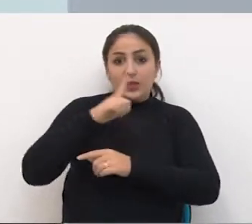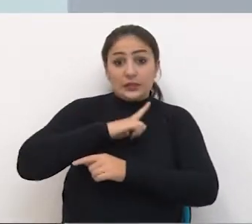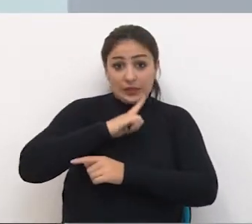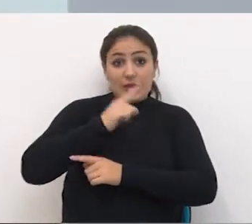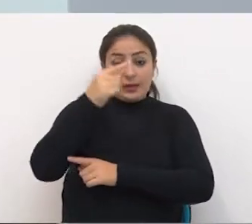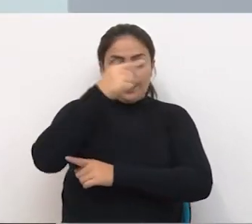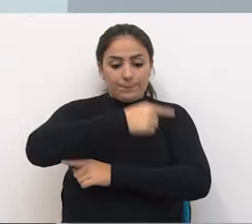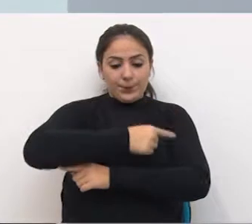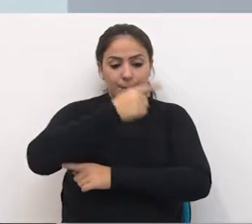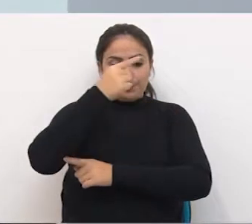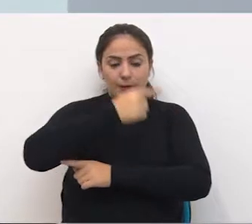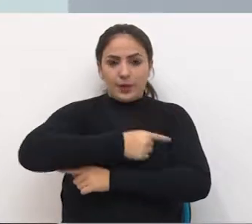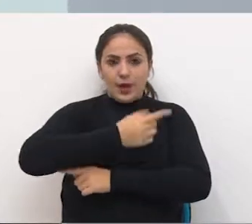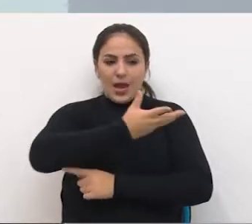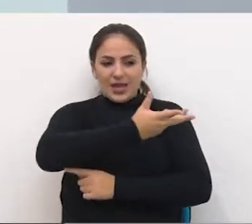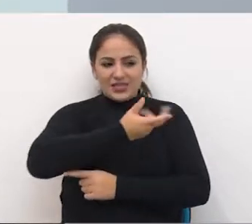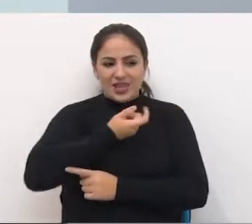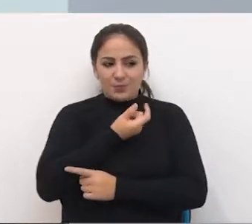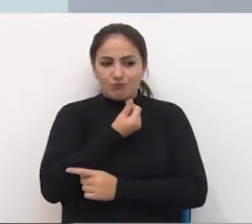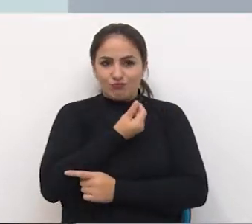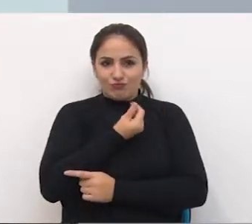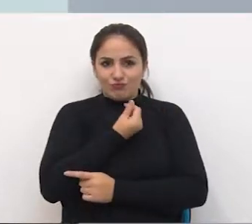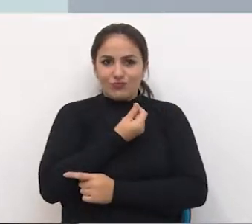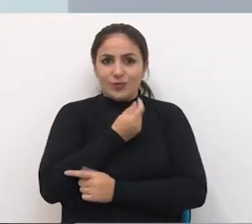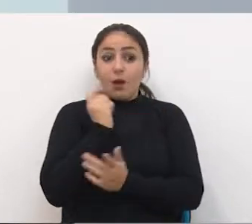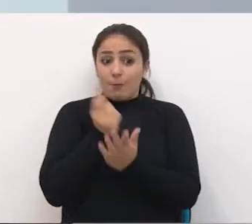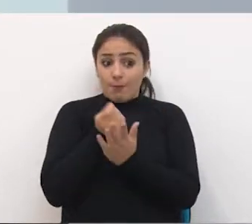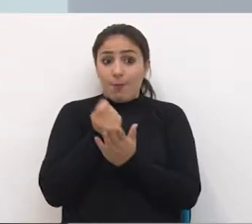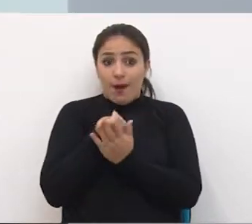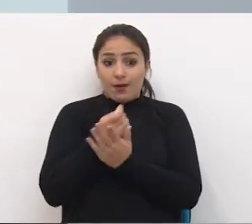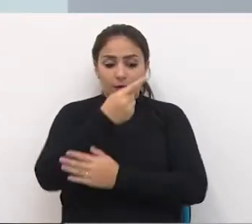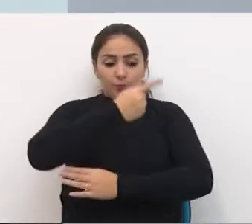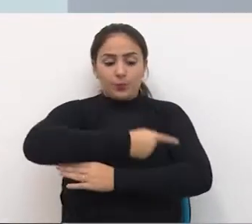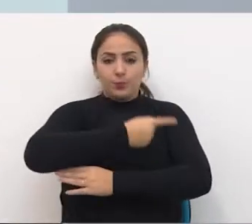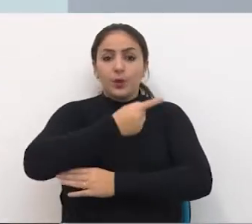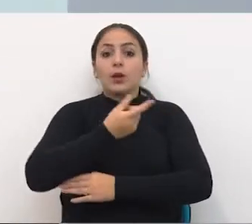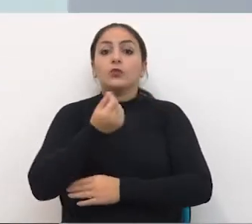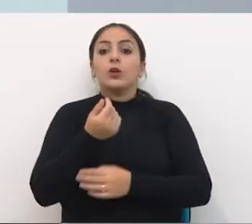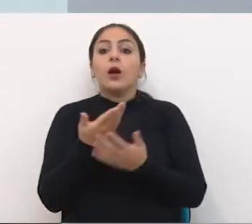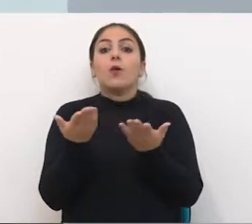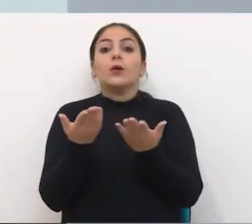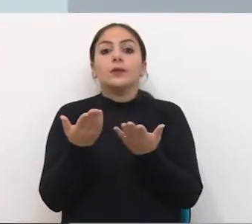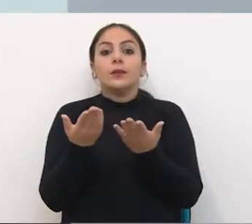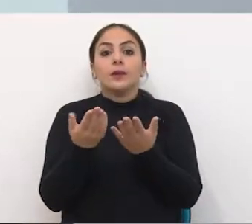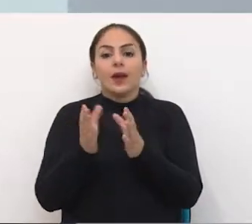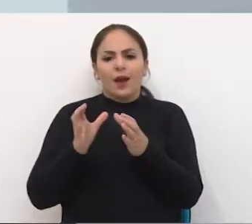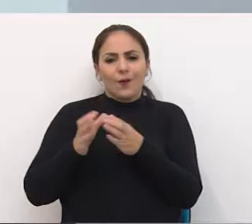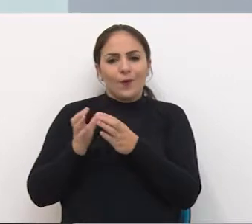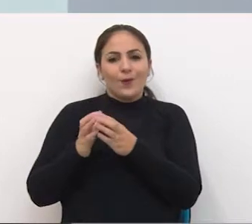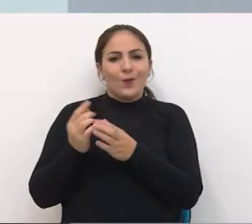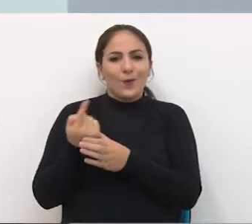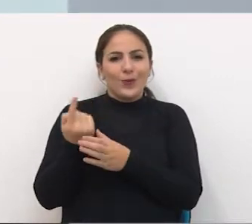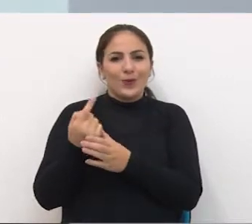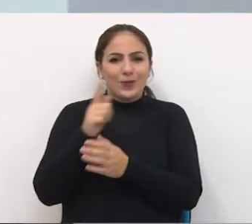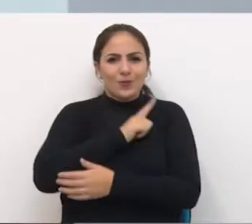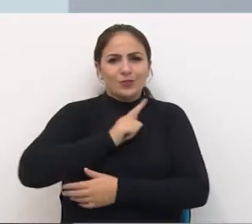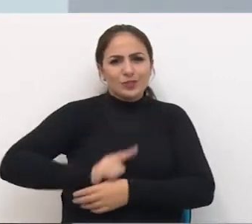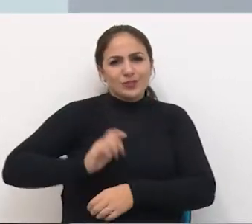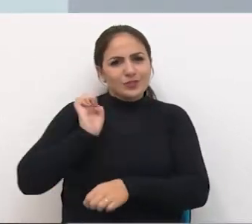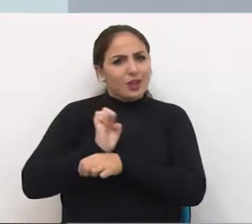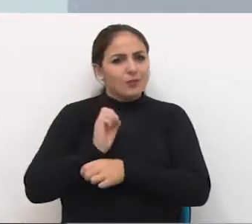Todos que passam ali em coxilha Pagam seu pedágio, onde é que vai os recursos? Vai para o caixa único do governo do estado?